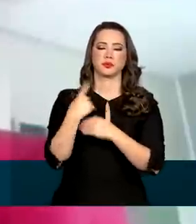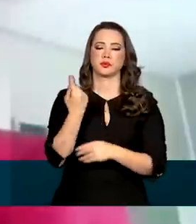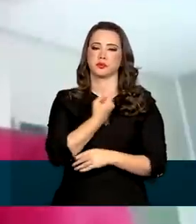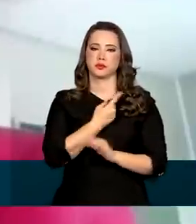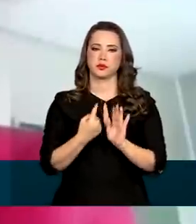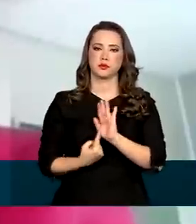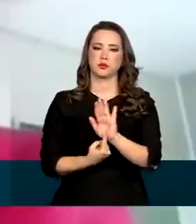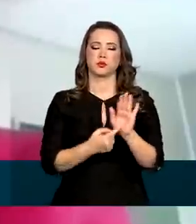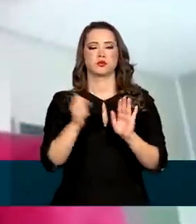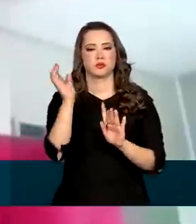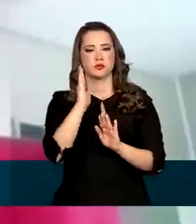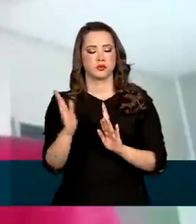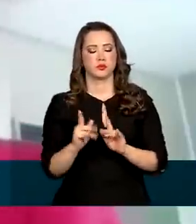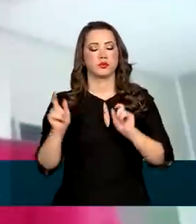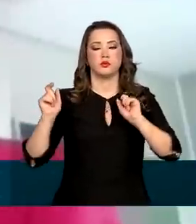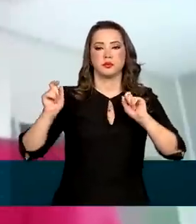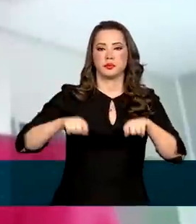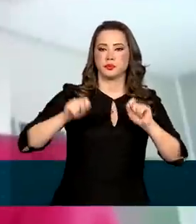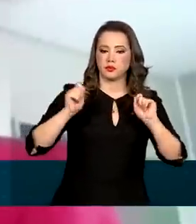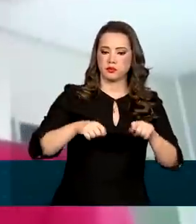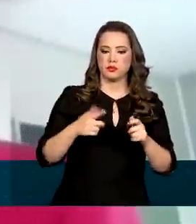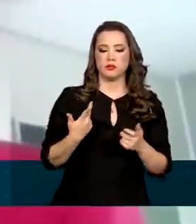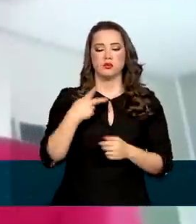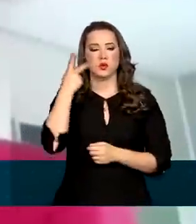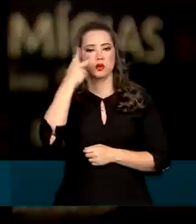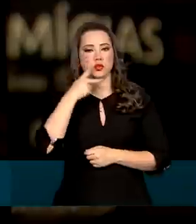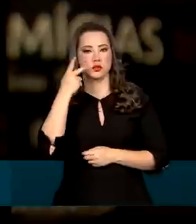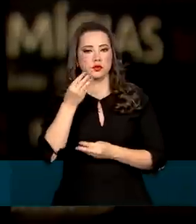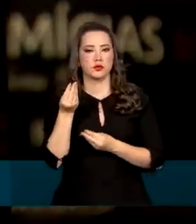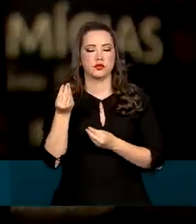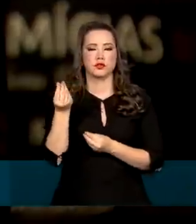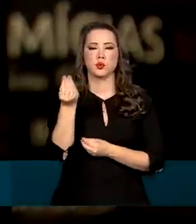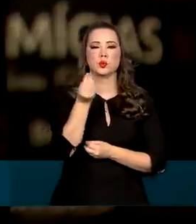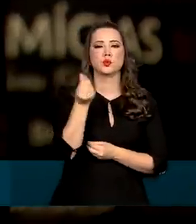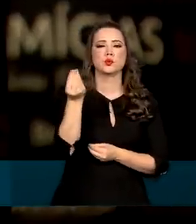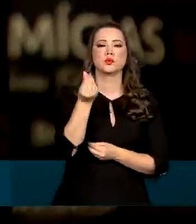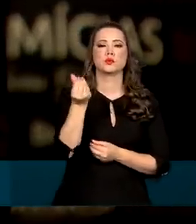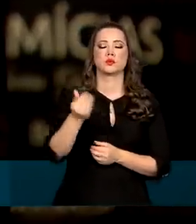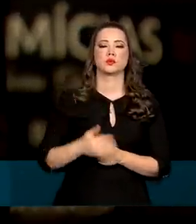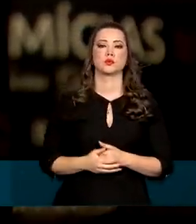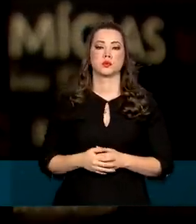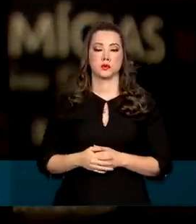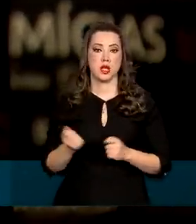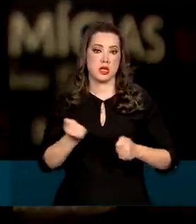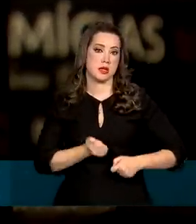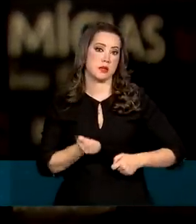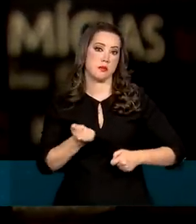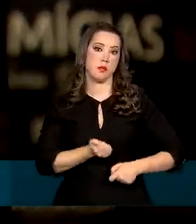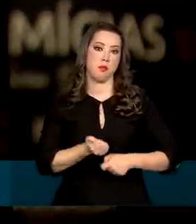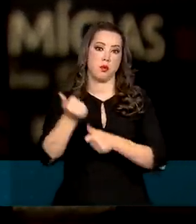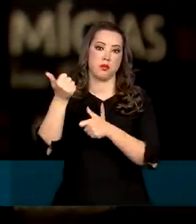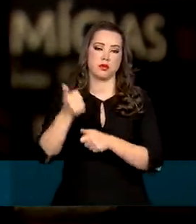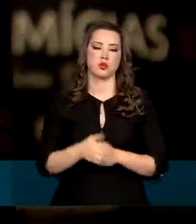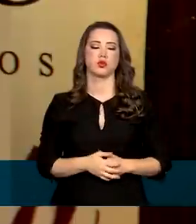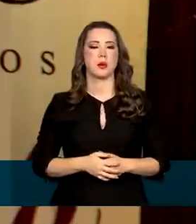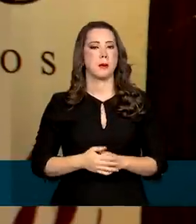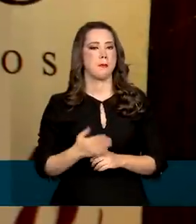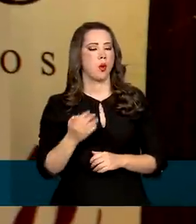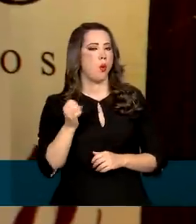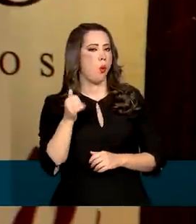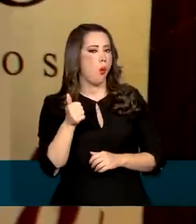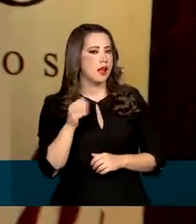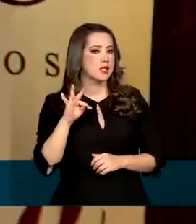imagem do país como produtor de vinhos espumantes. Quase metade do total exportado pelo Brasil neste ano